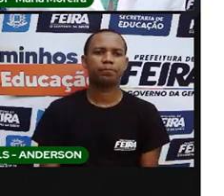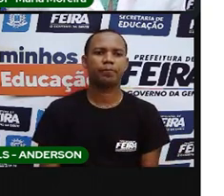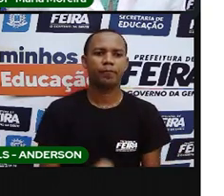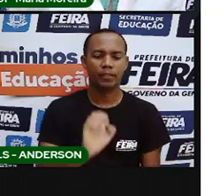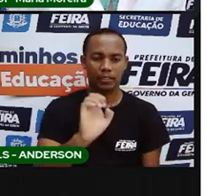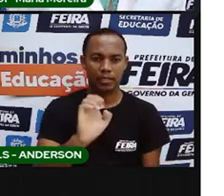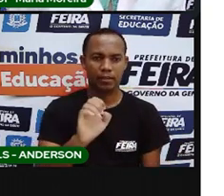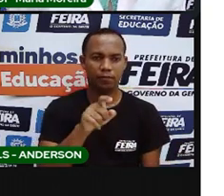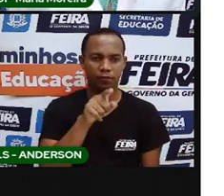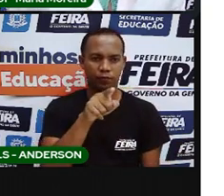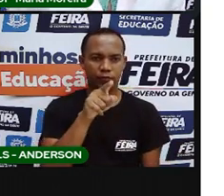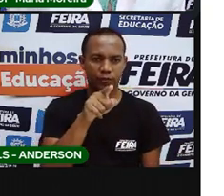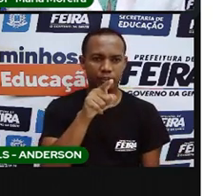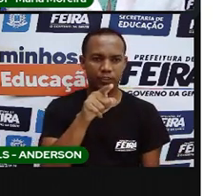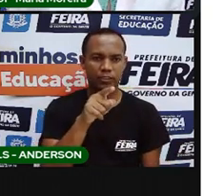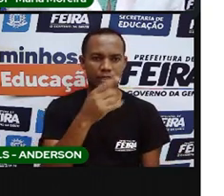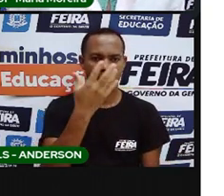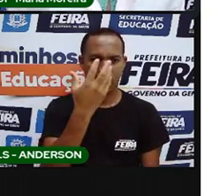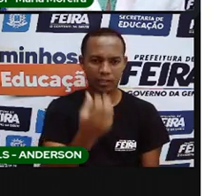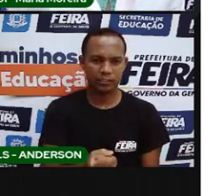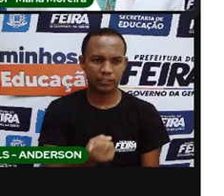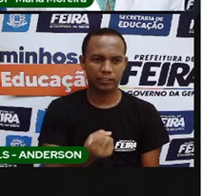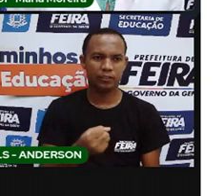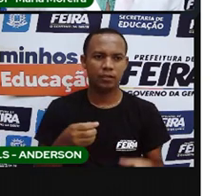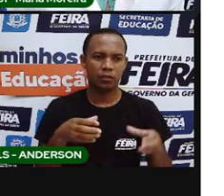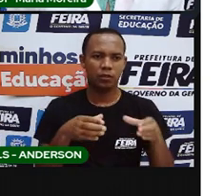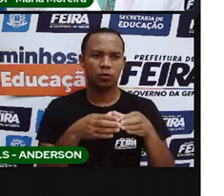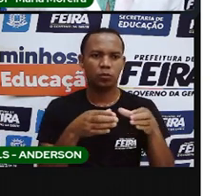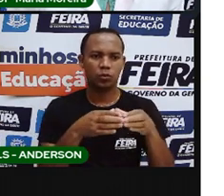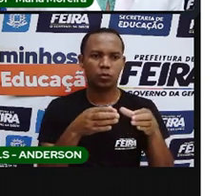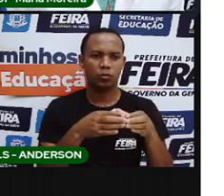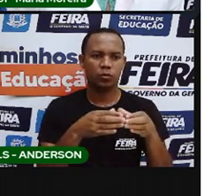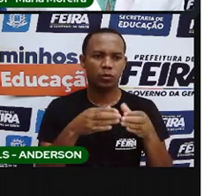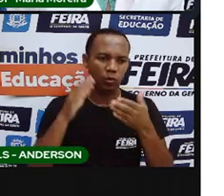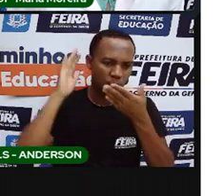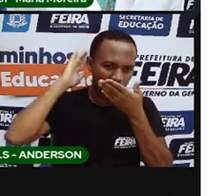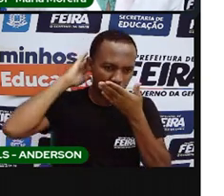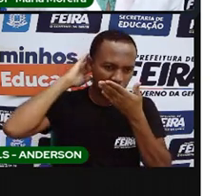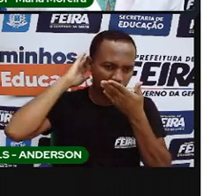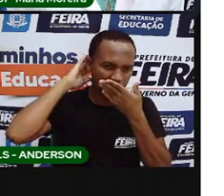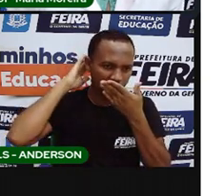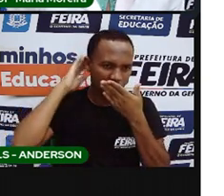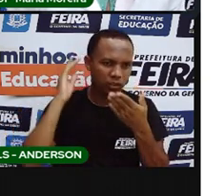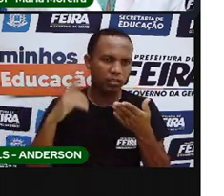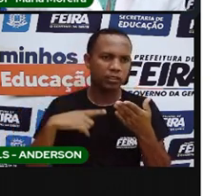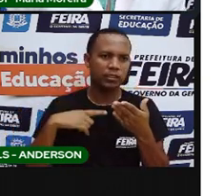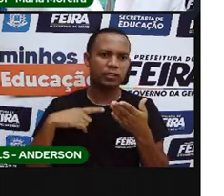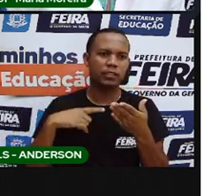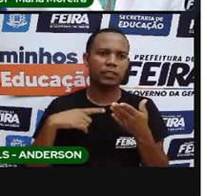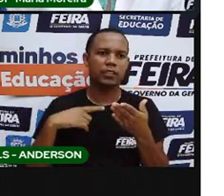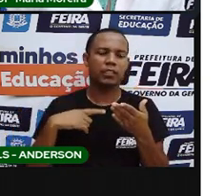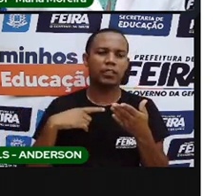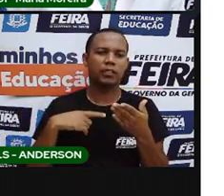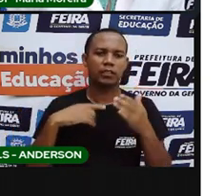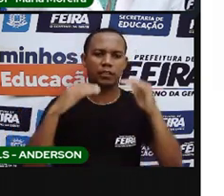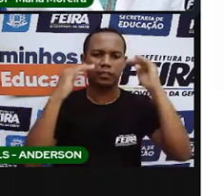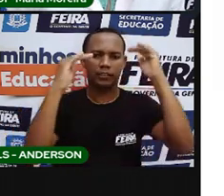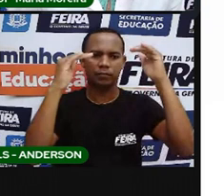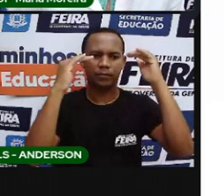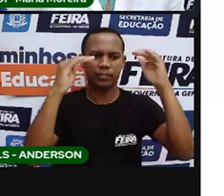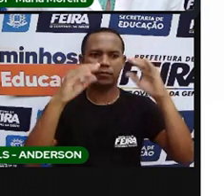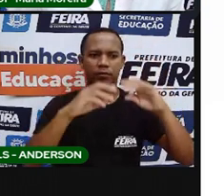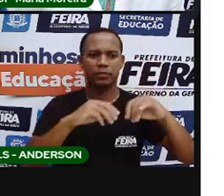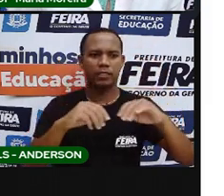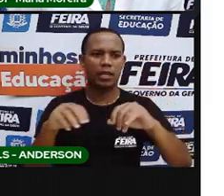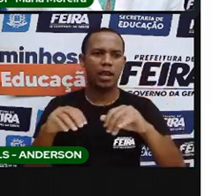Você concorda que os povos indígenas devem ter garantia de suas terras? Por quê? Qual